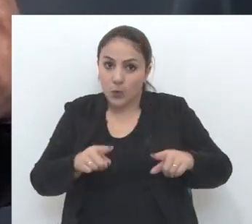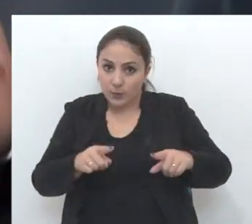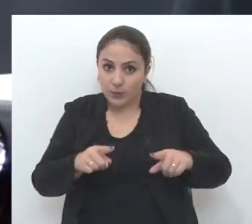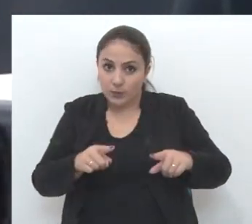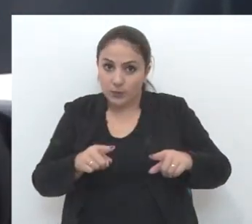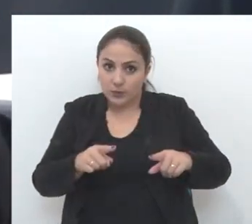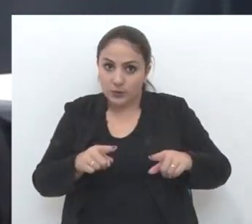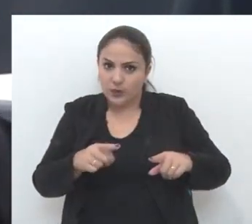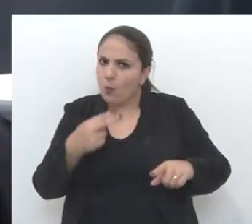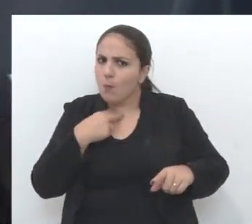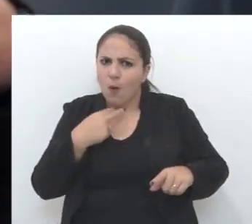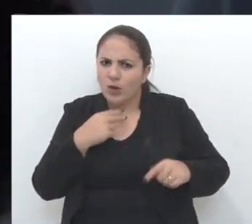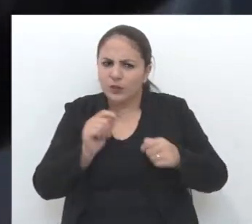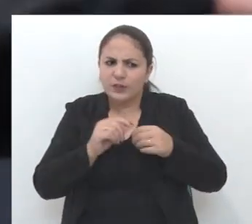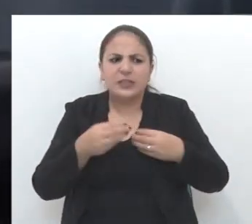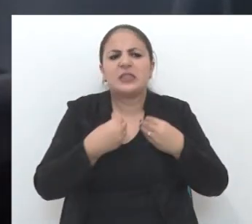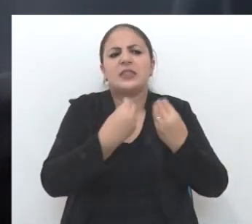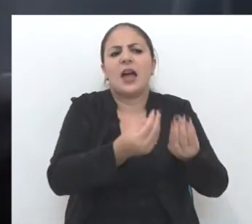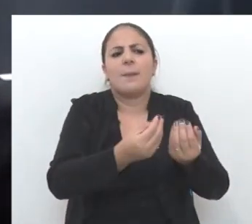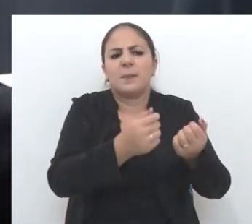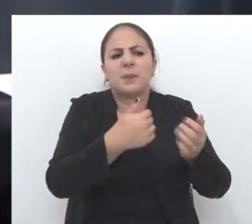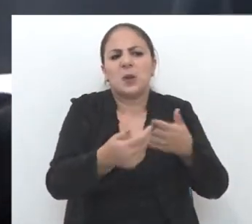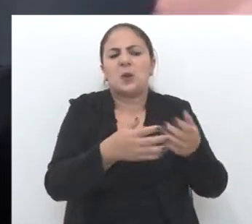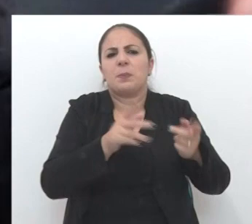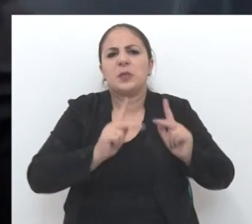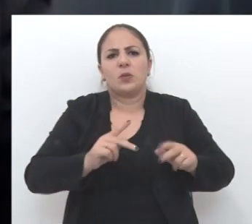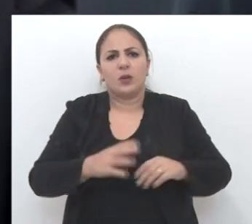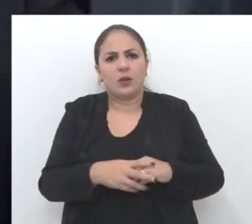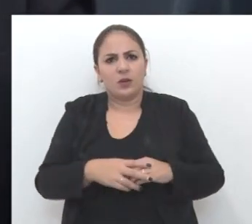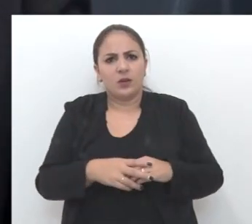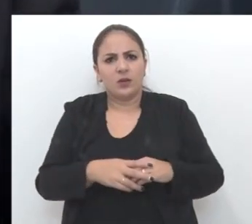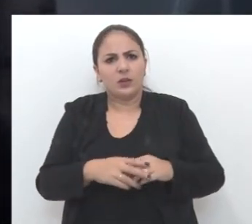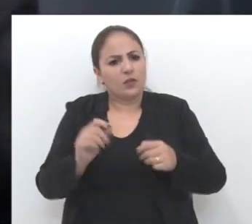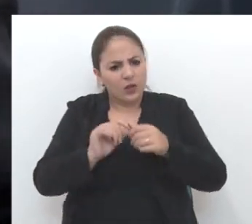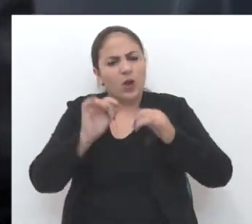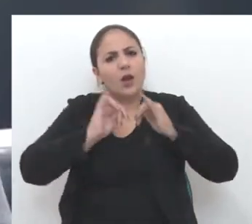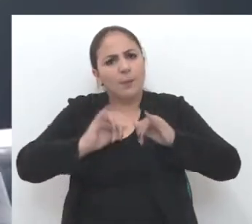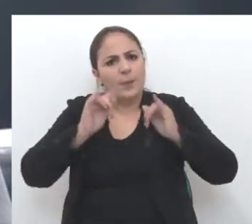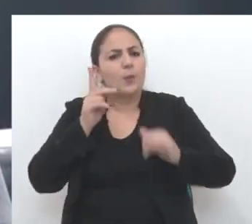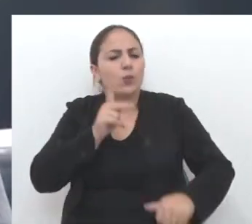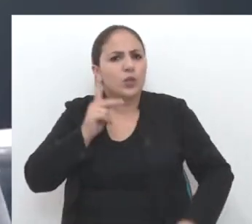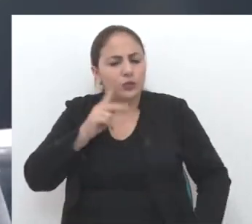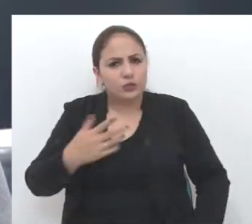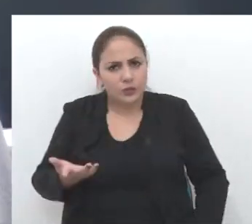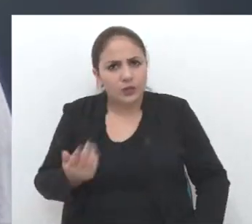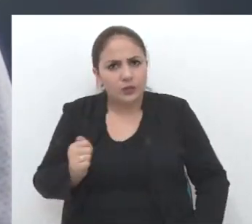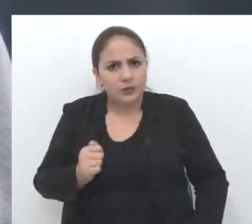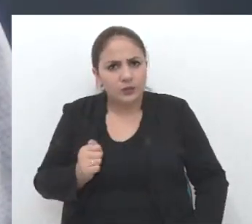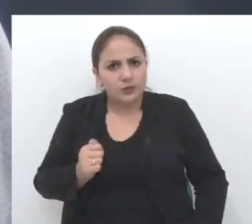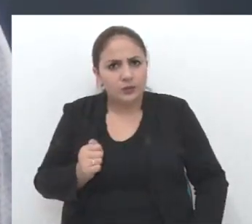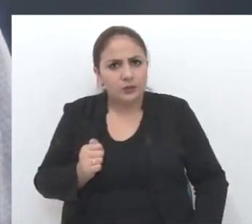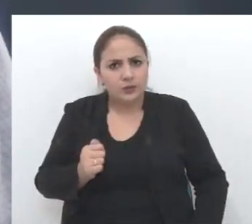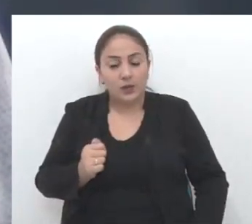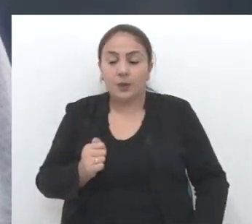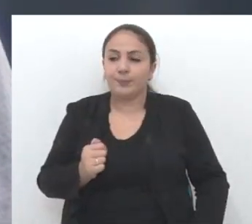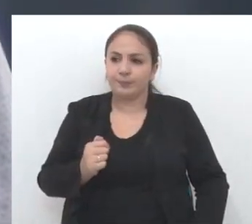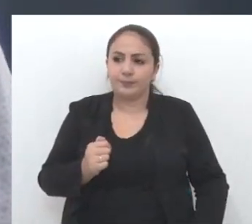Executivo. Não existe doação, porque eu fazendo a doação do que eu quero, eu também estou fazendo campanha política. Conta a história,